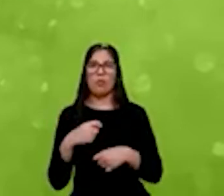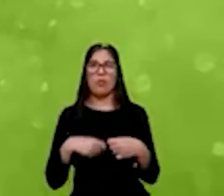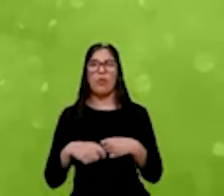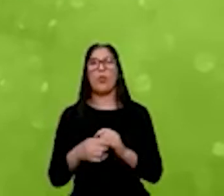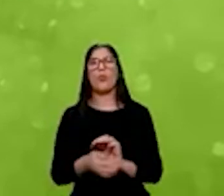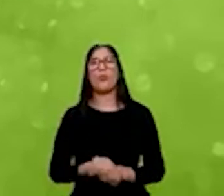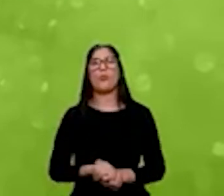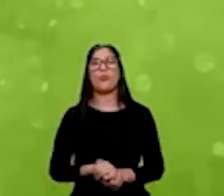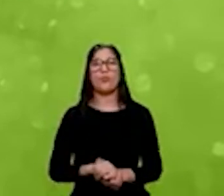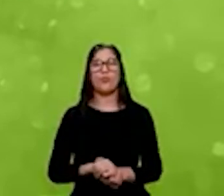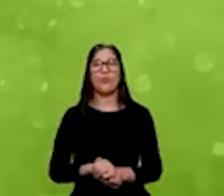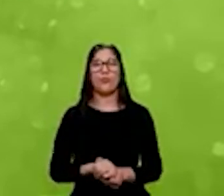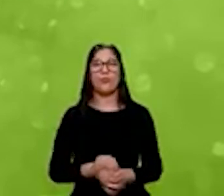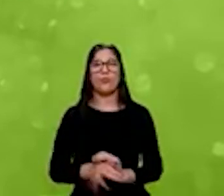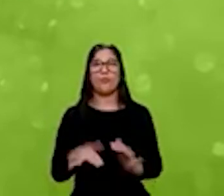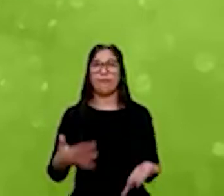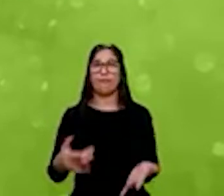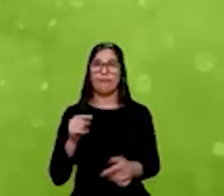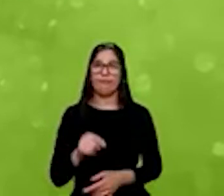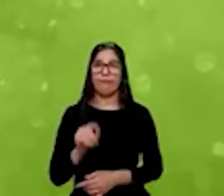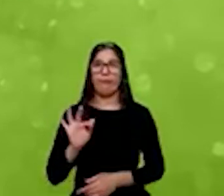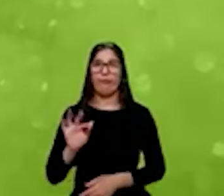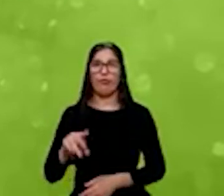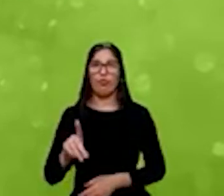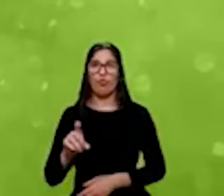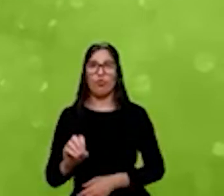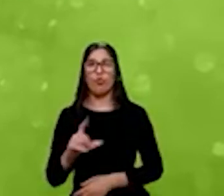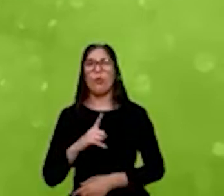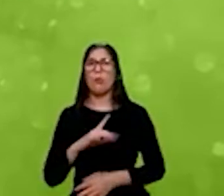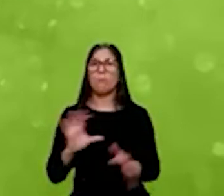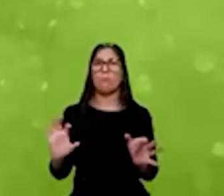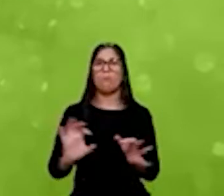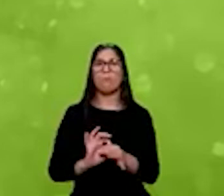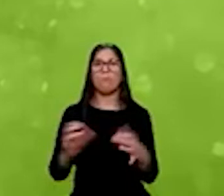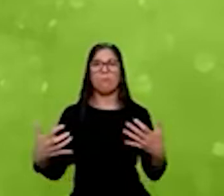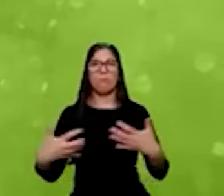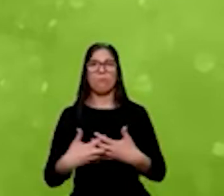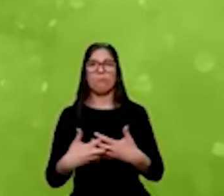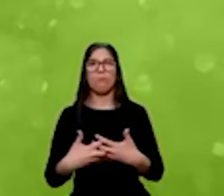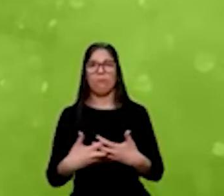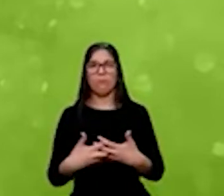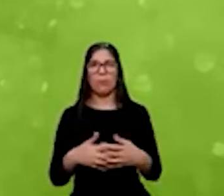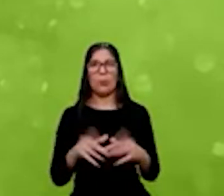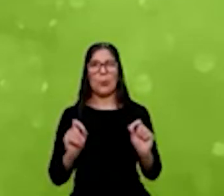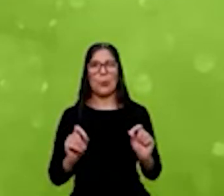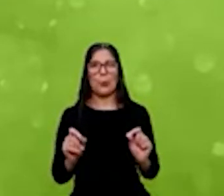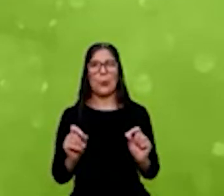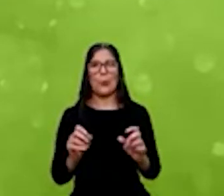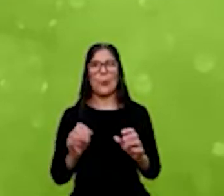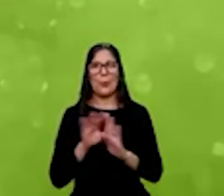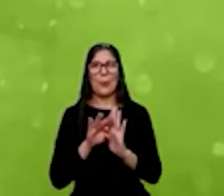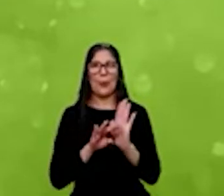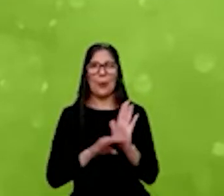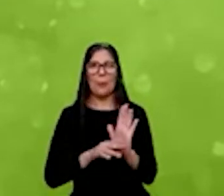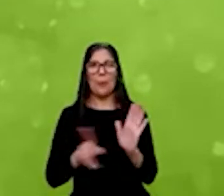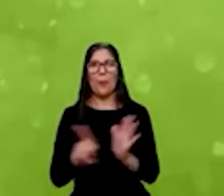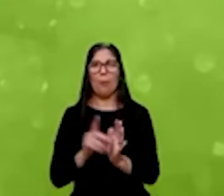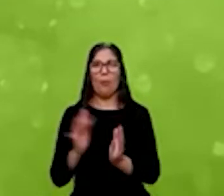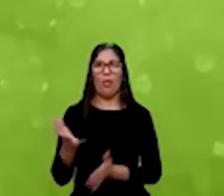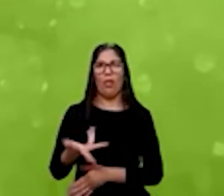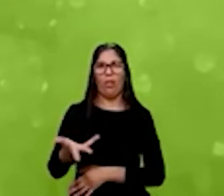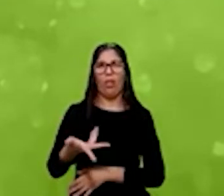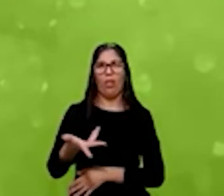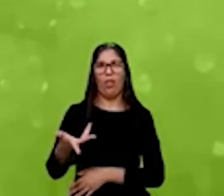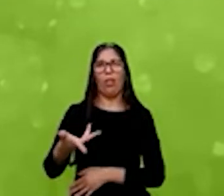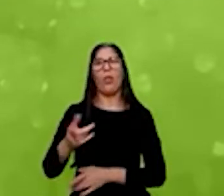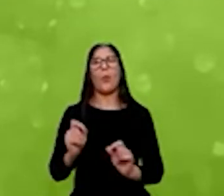fundo conversa bastante até com o nosso programa de aceleração que a